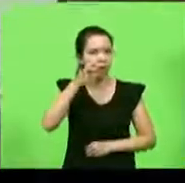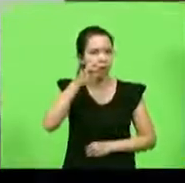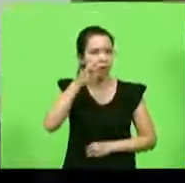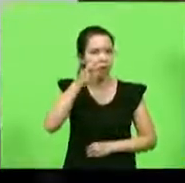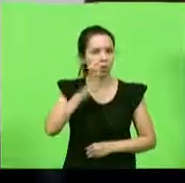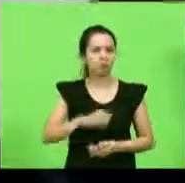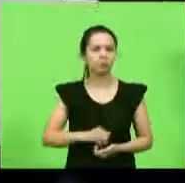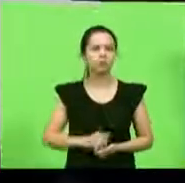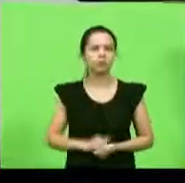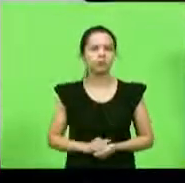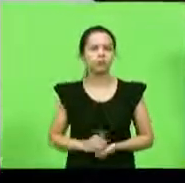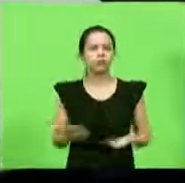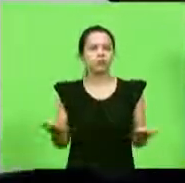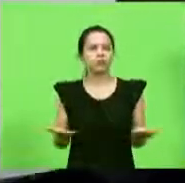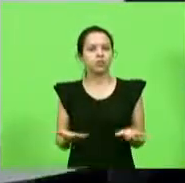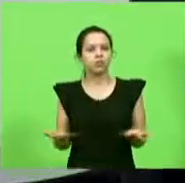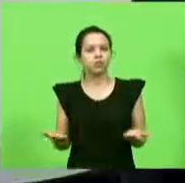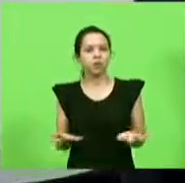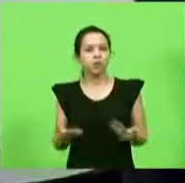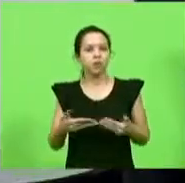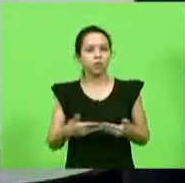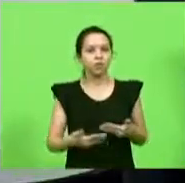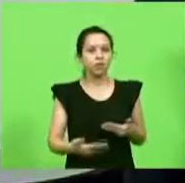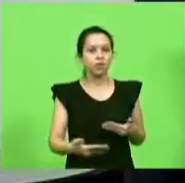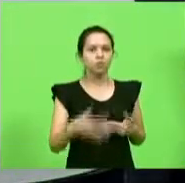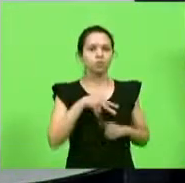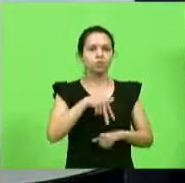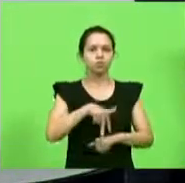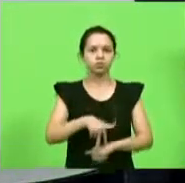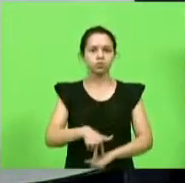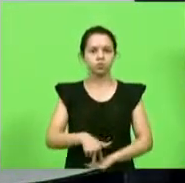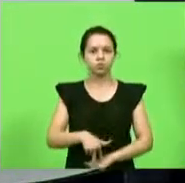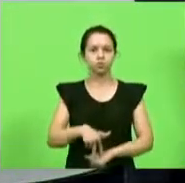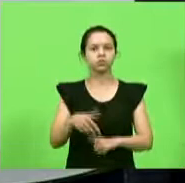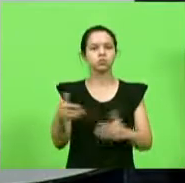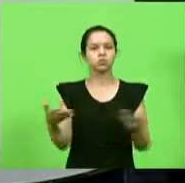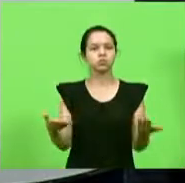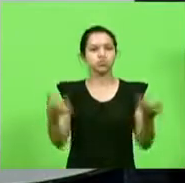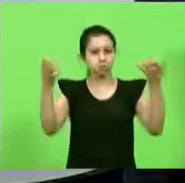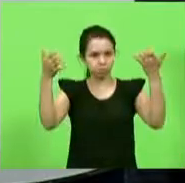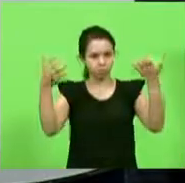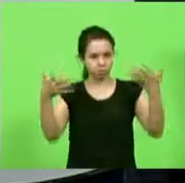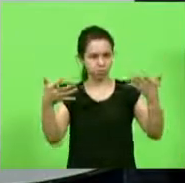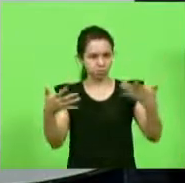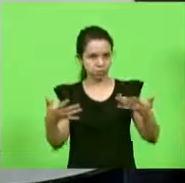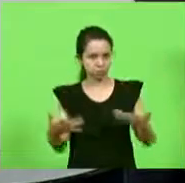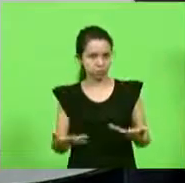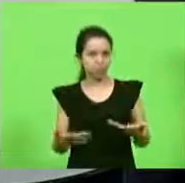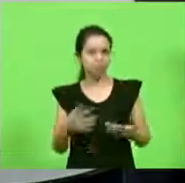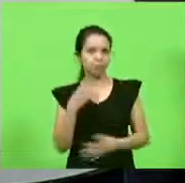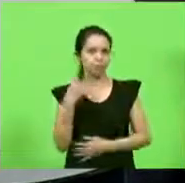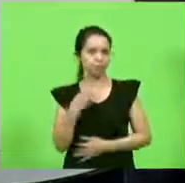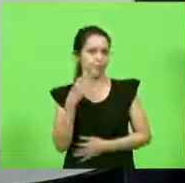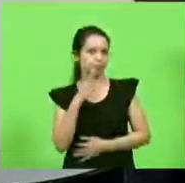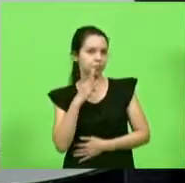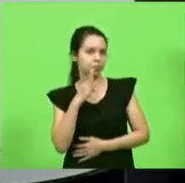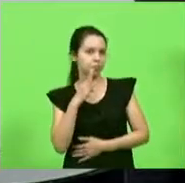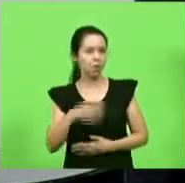hoje eu inicialmente quero usar a tribuna deputado Berlanda para